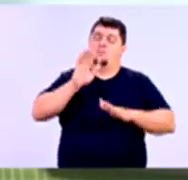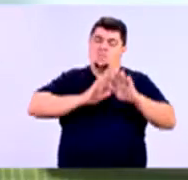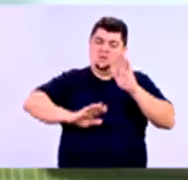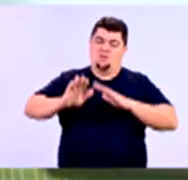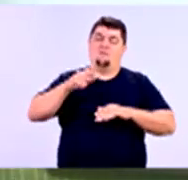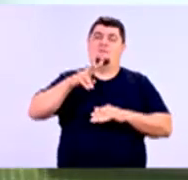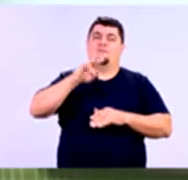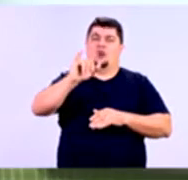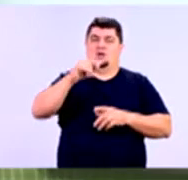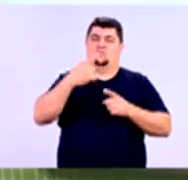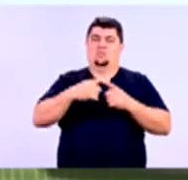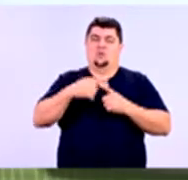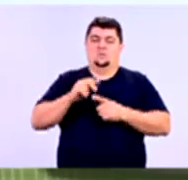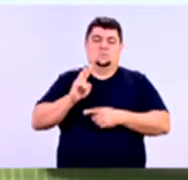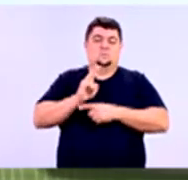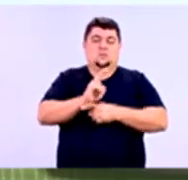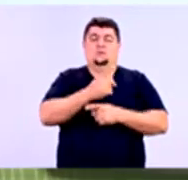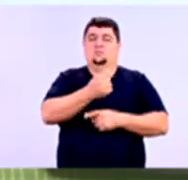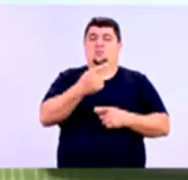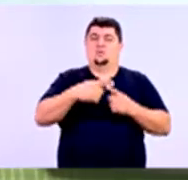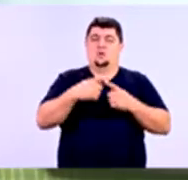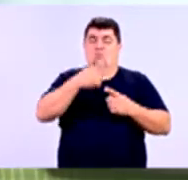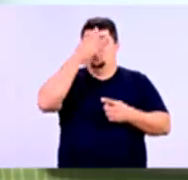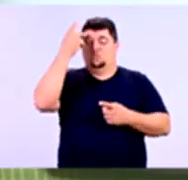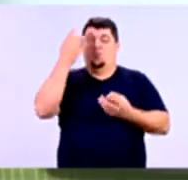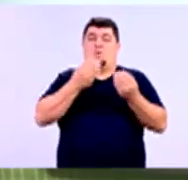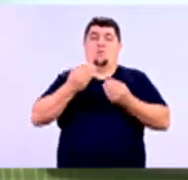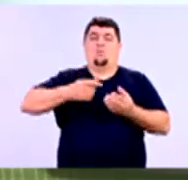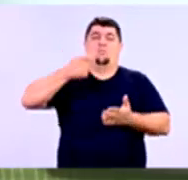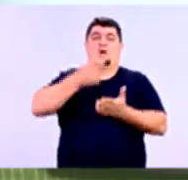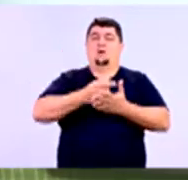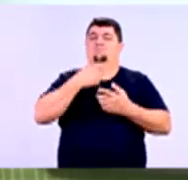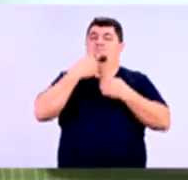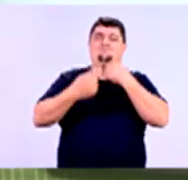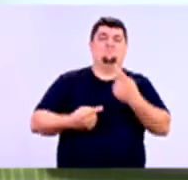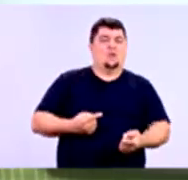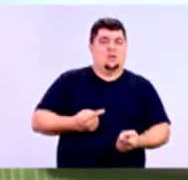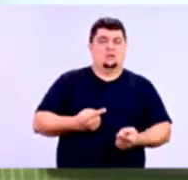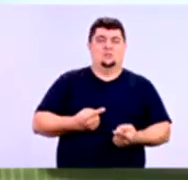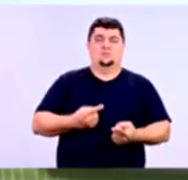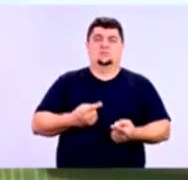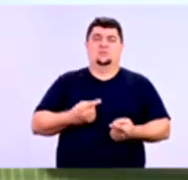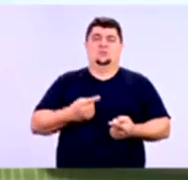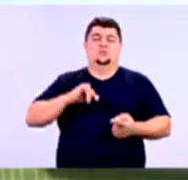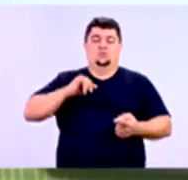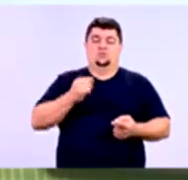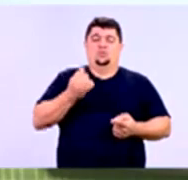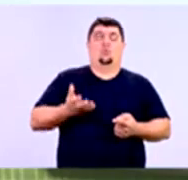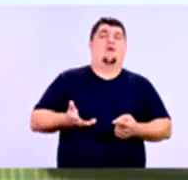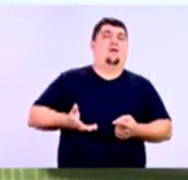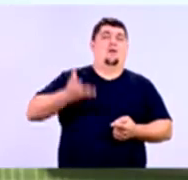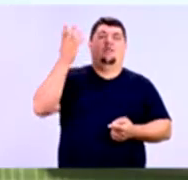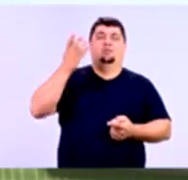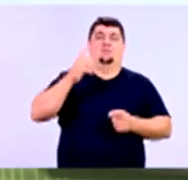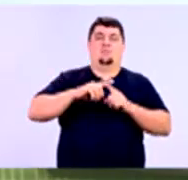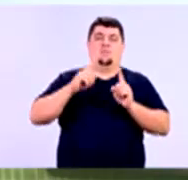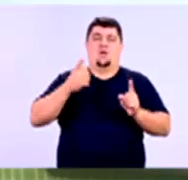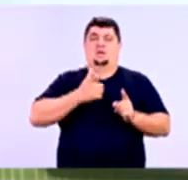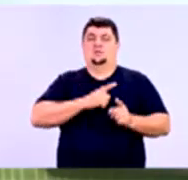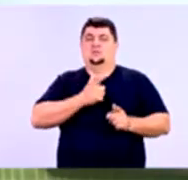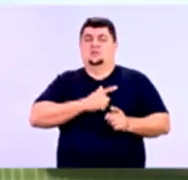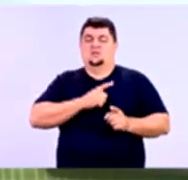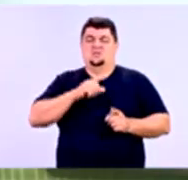crédito caia e que os juros se tornem mais caros. Por outro lado, se você está em um momento de pouco